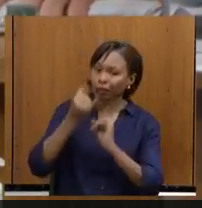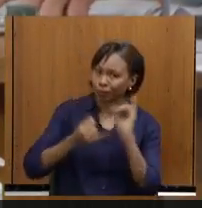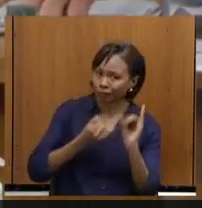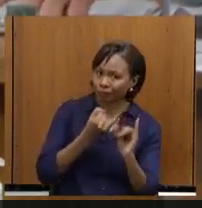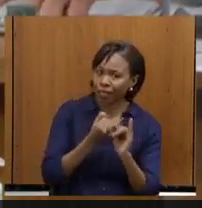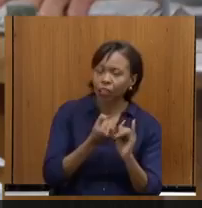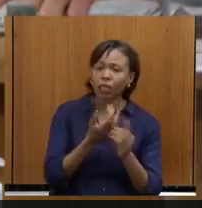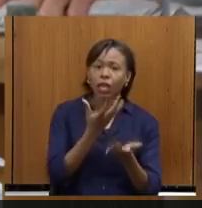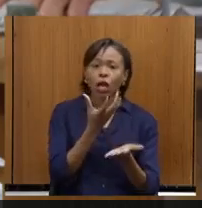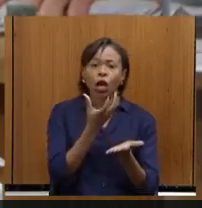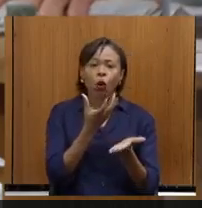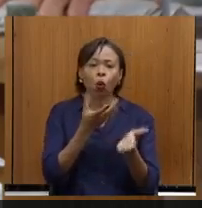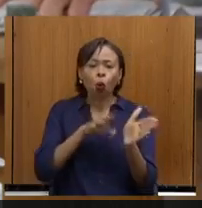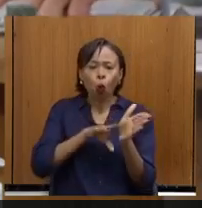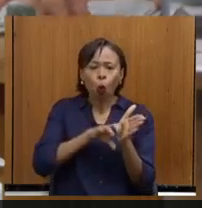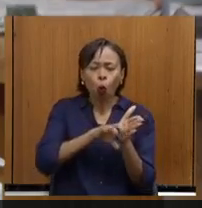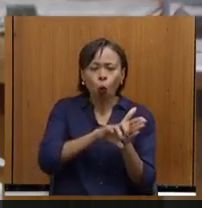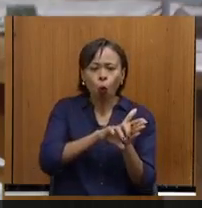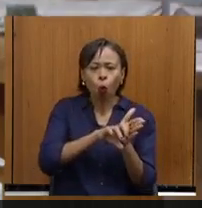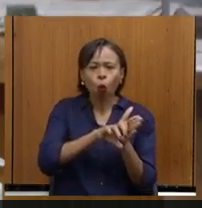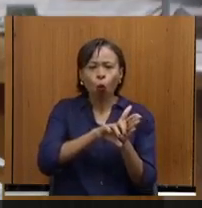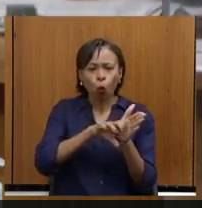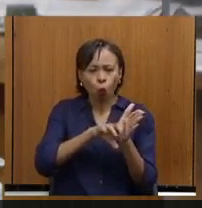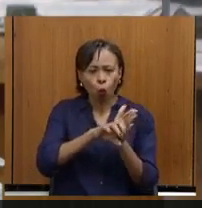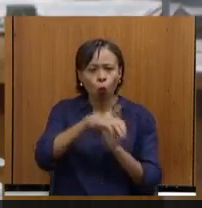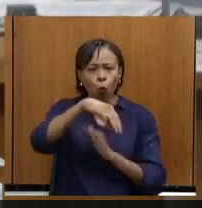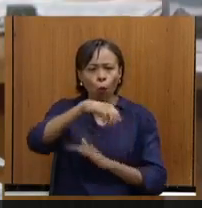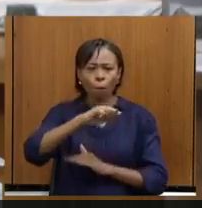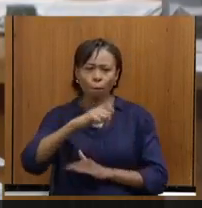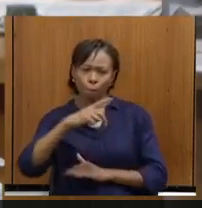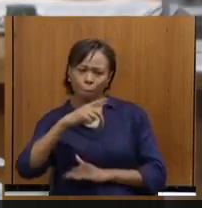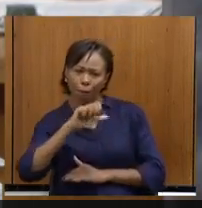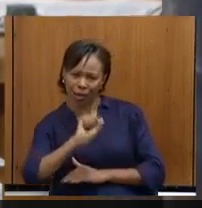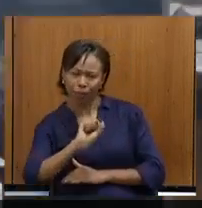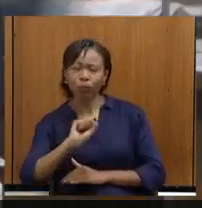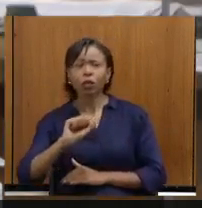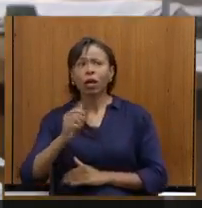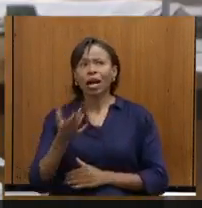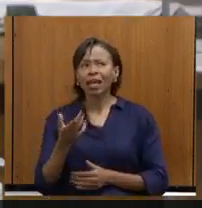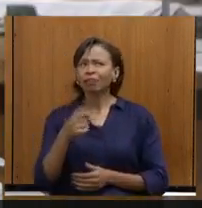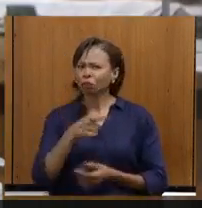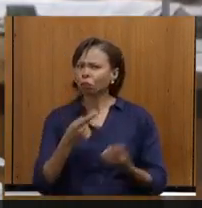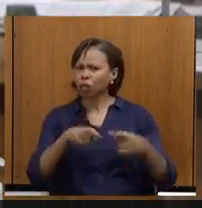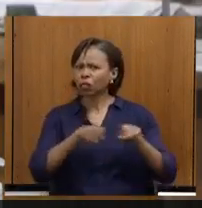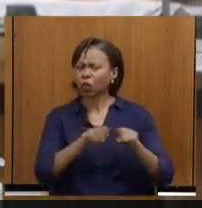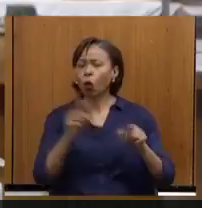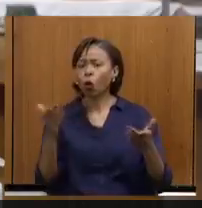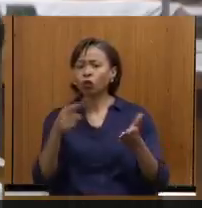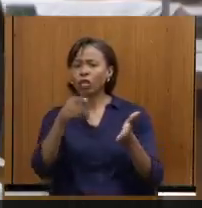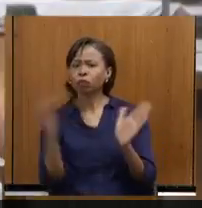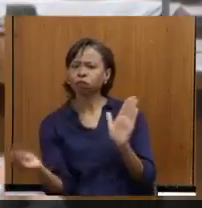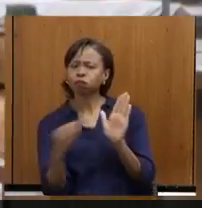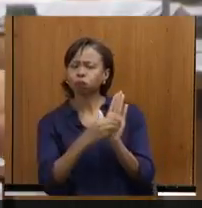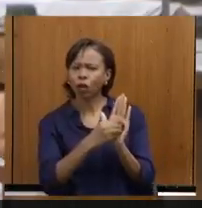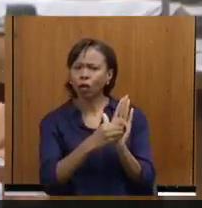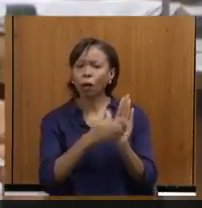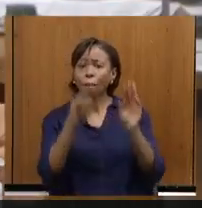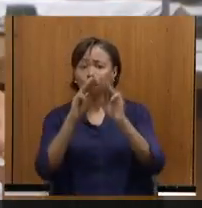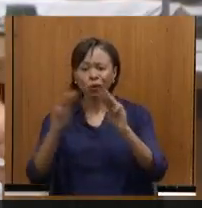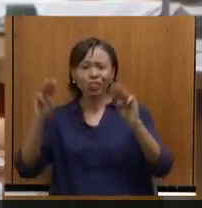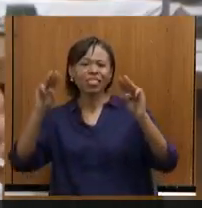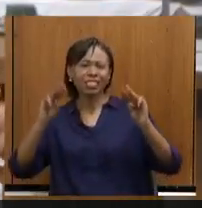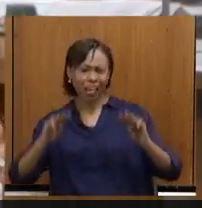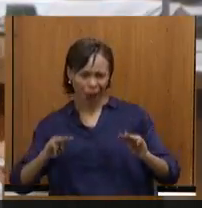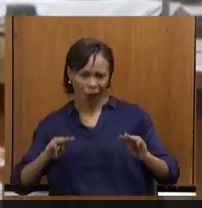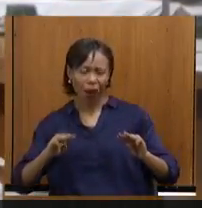estamos com parceria com ele, que hoje você coloca Museu da Inconfidência, aqui em Belo Horizonte, ele te leva na porta,